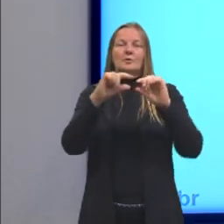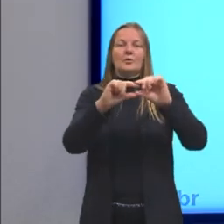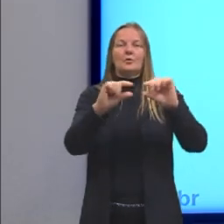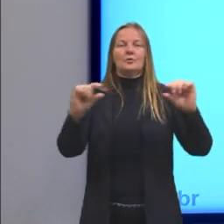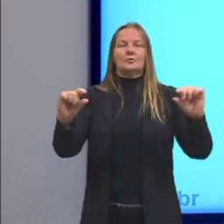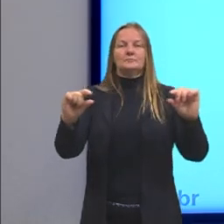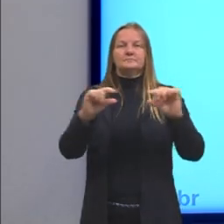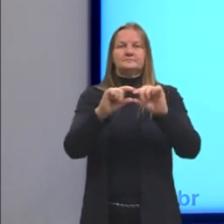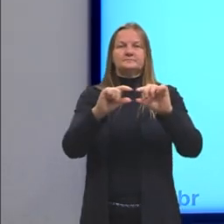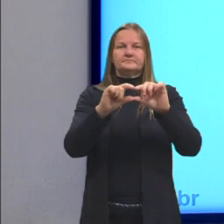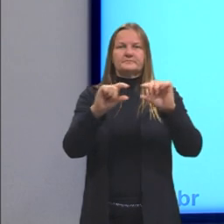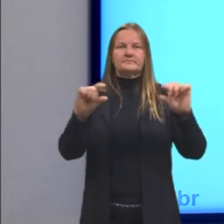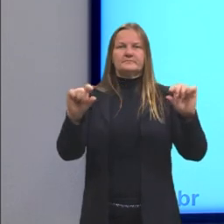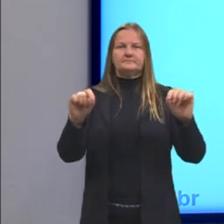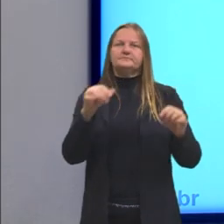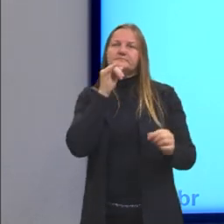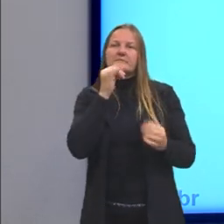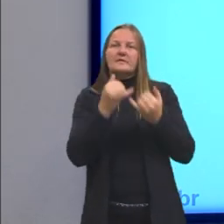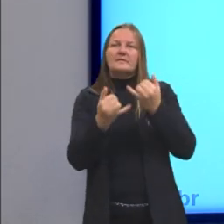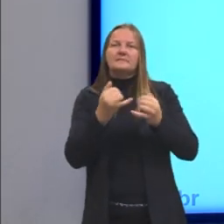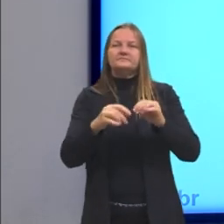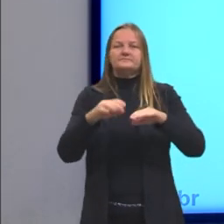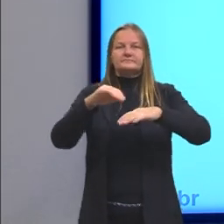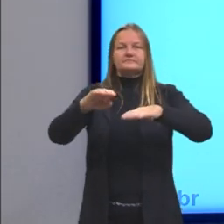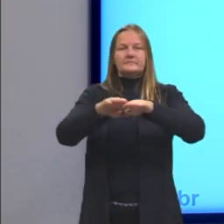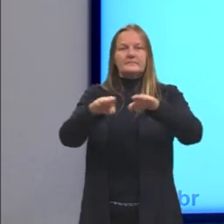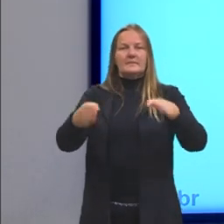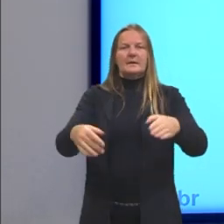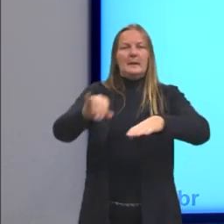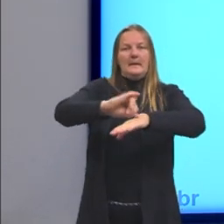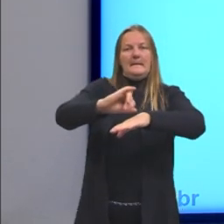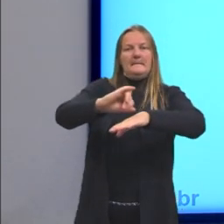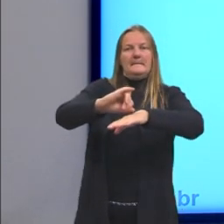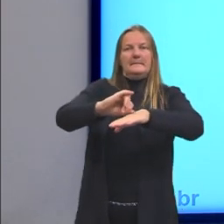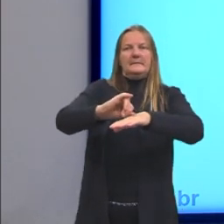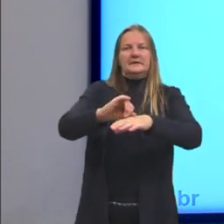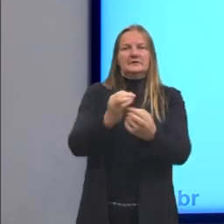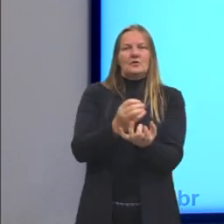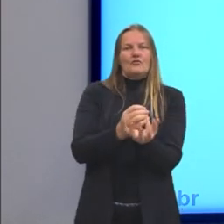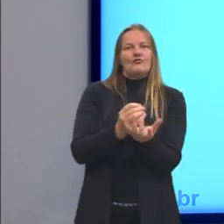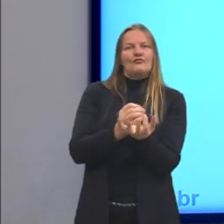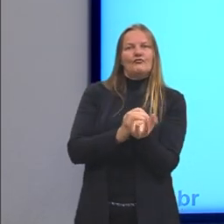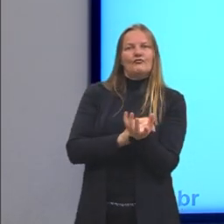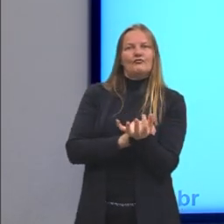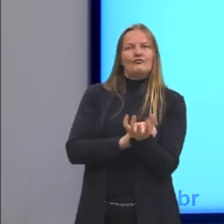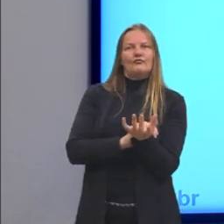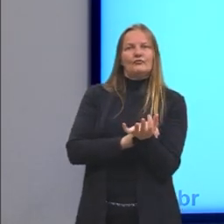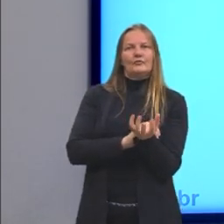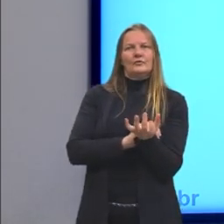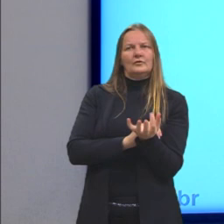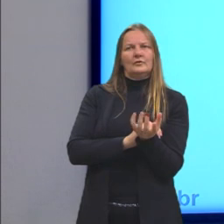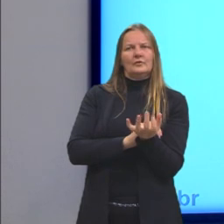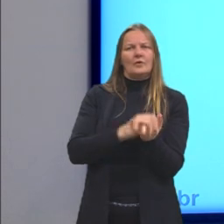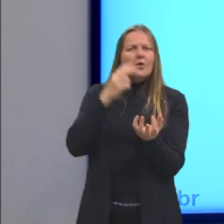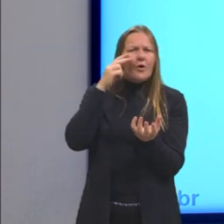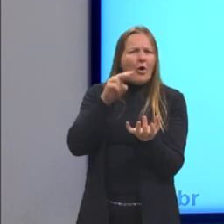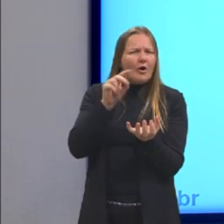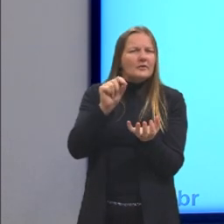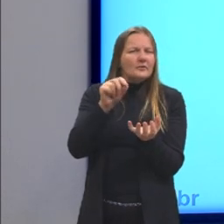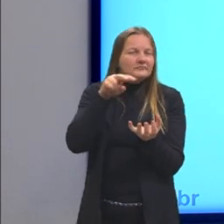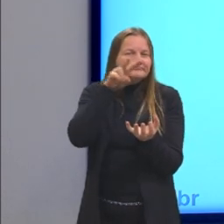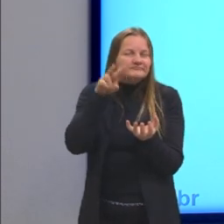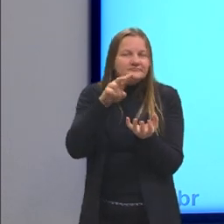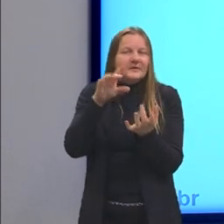Ela está estendida aqui em cima de uma mesa. E aqui a gente tem uma chama acesa. Vejam que ela está mais em